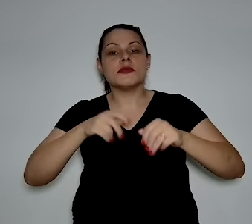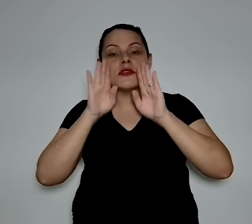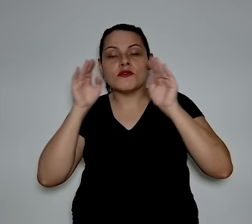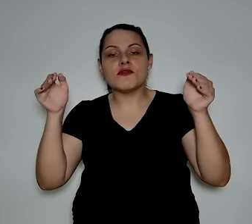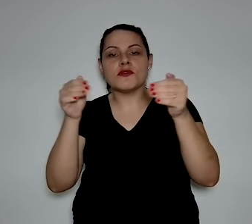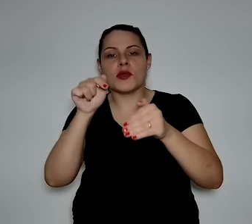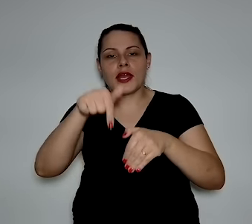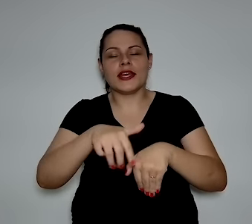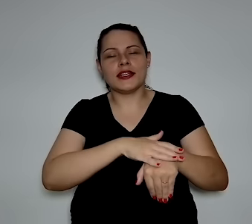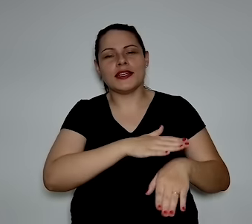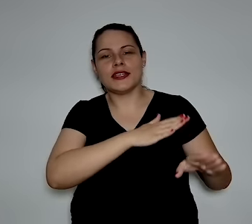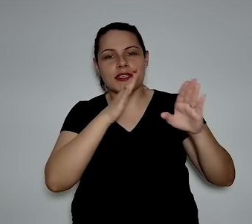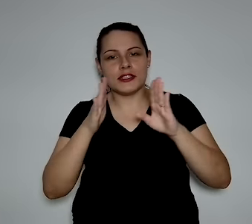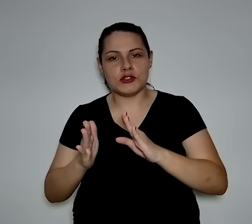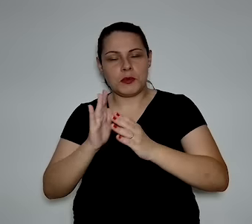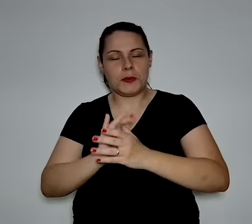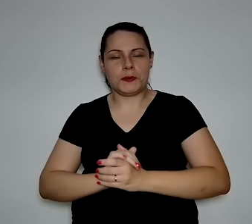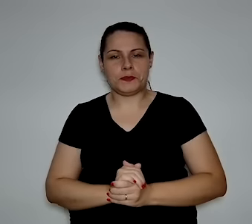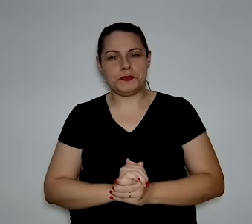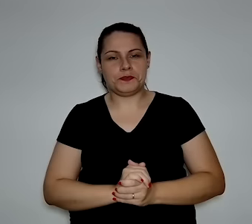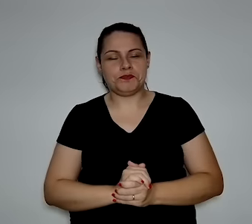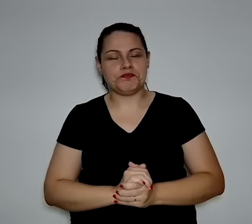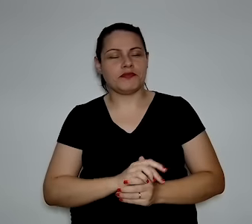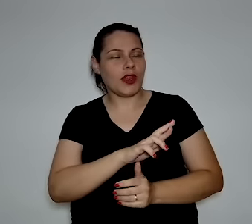focar mais neste momento?